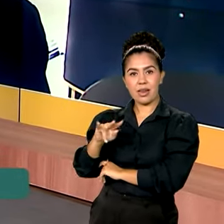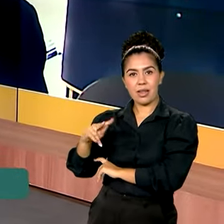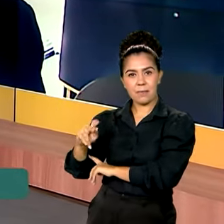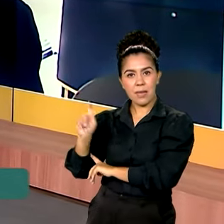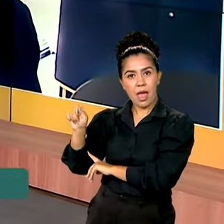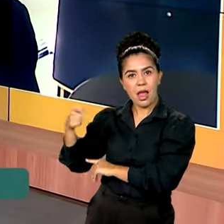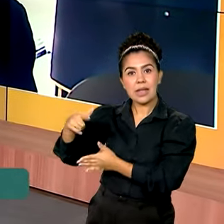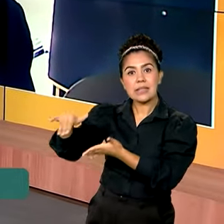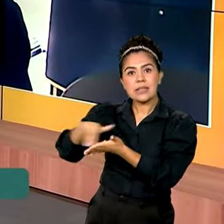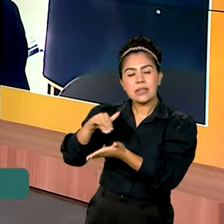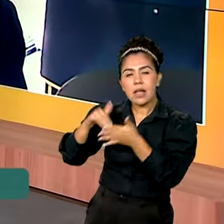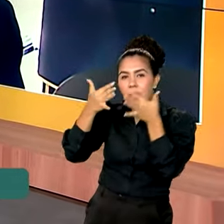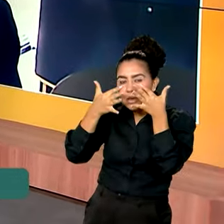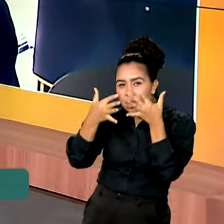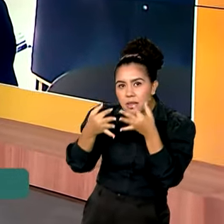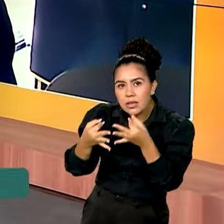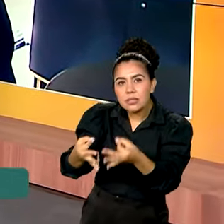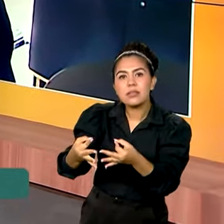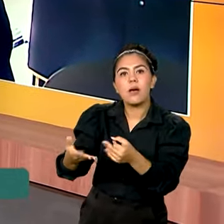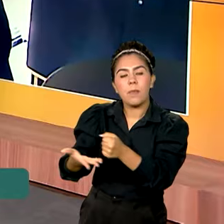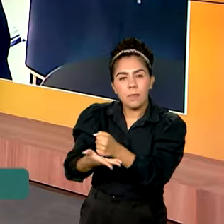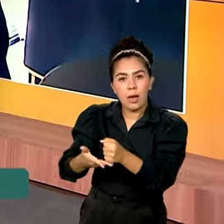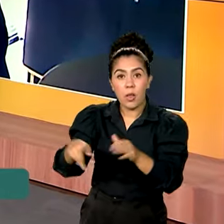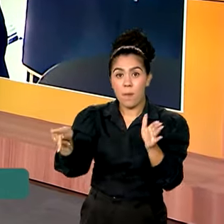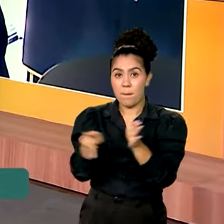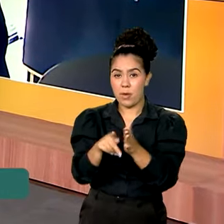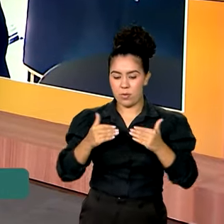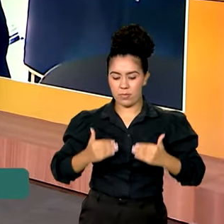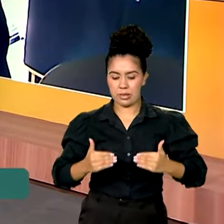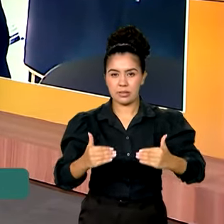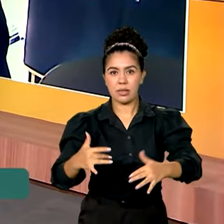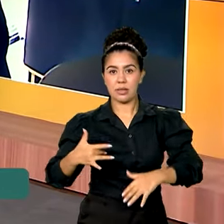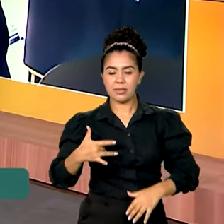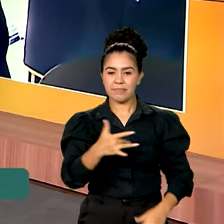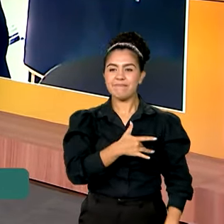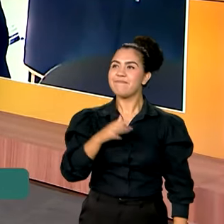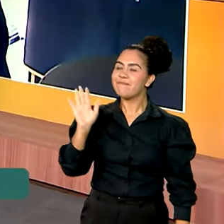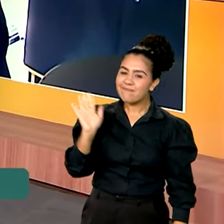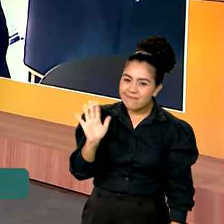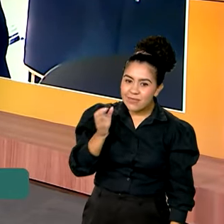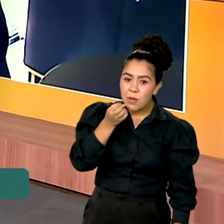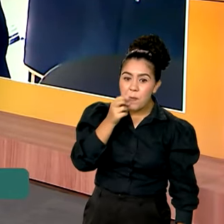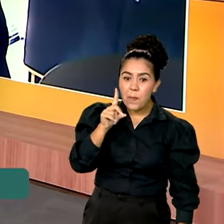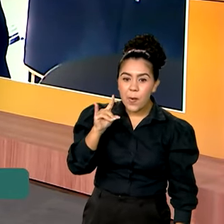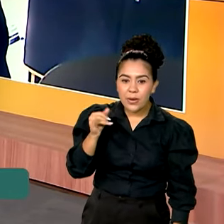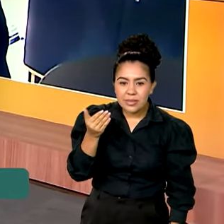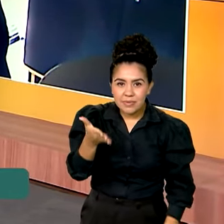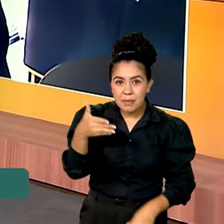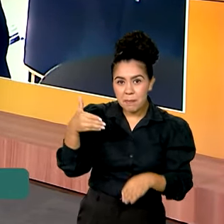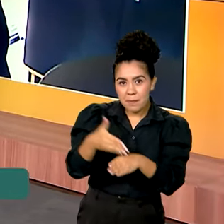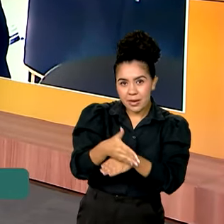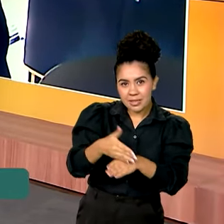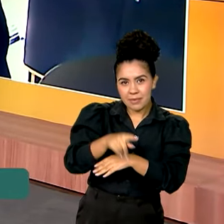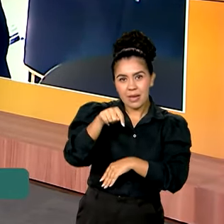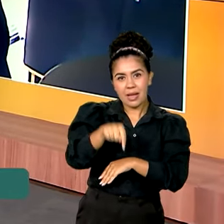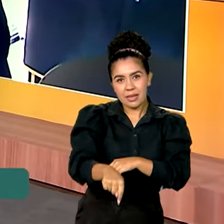secretário de Atenção Primária do Ministério da Saúde. Bom dia, secretário. Obrigada pela participação no Brasil em Dia.